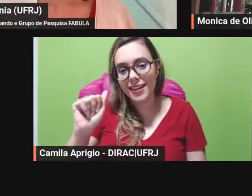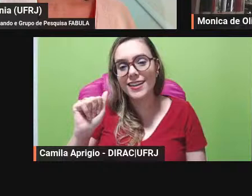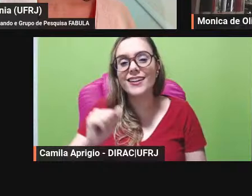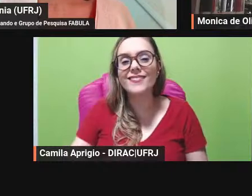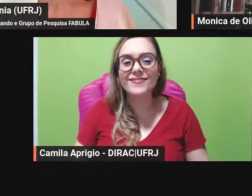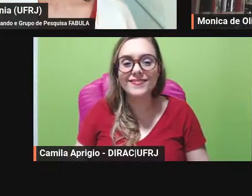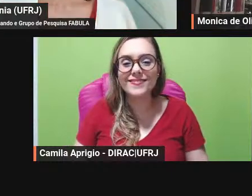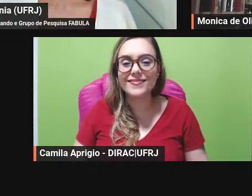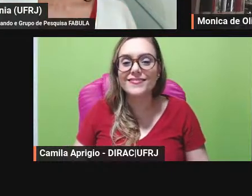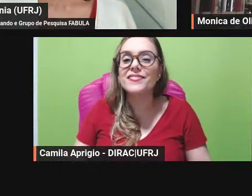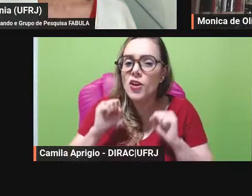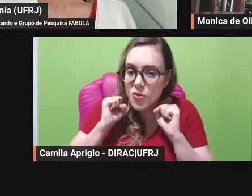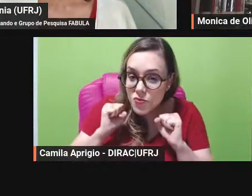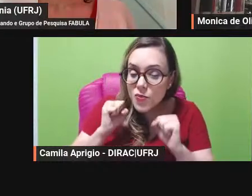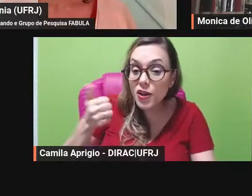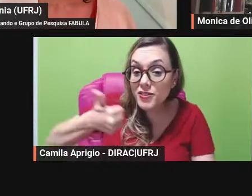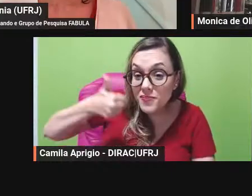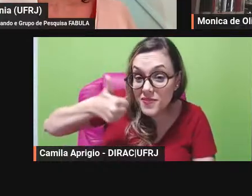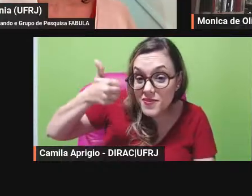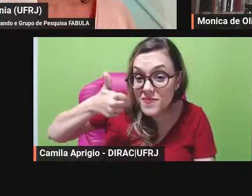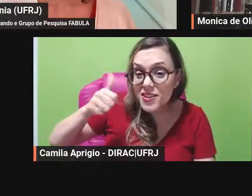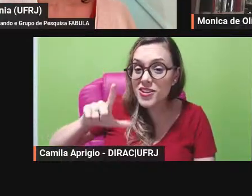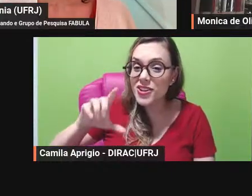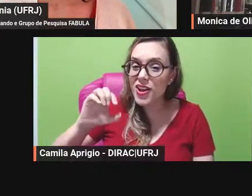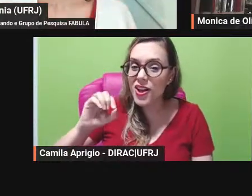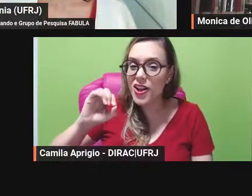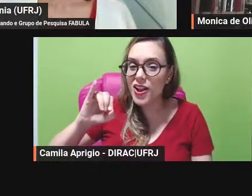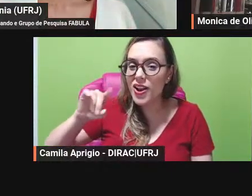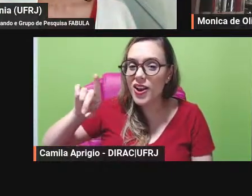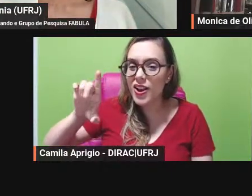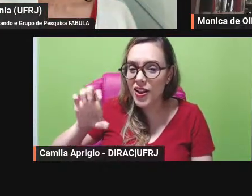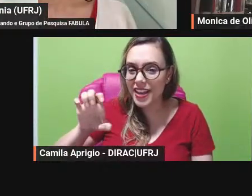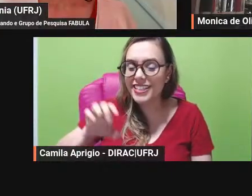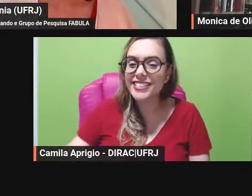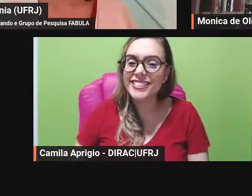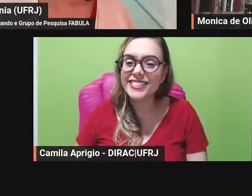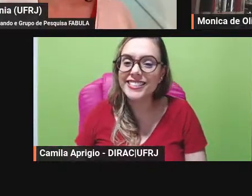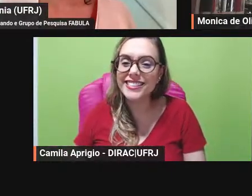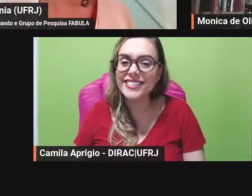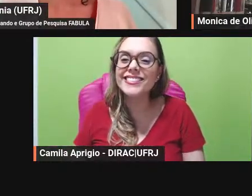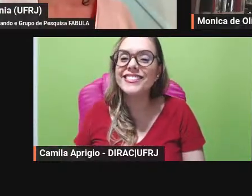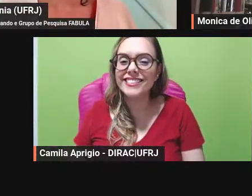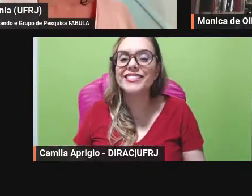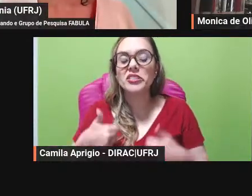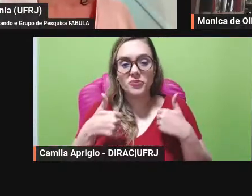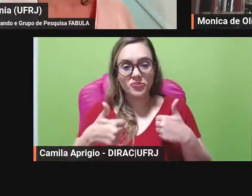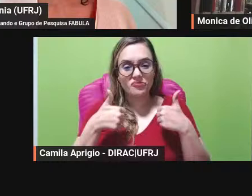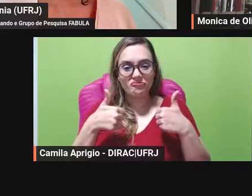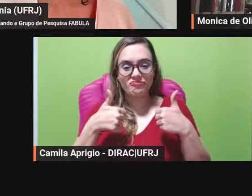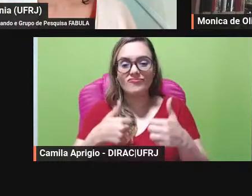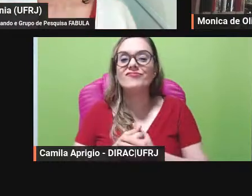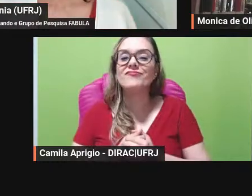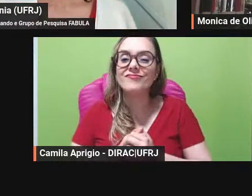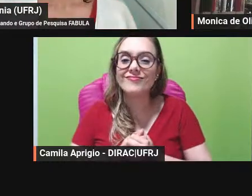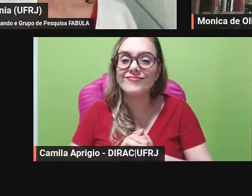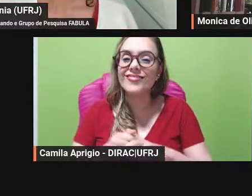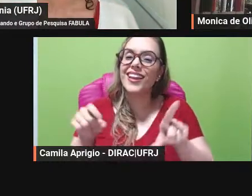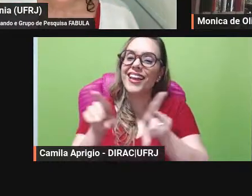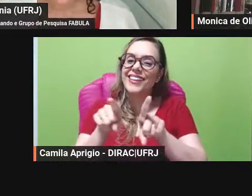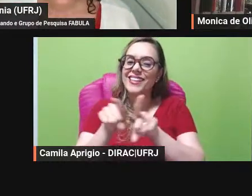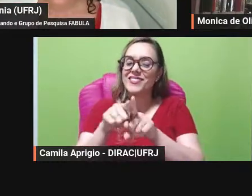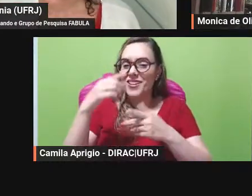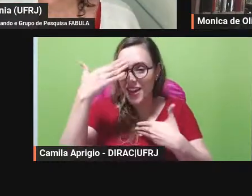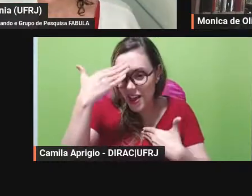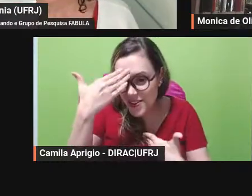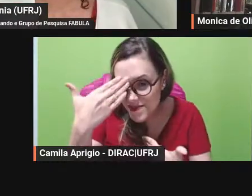você primeiro Loide pode falar pode ser depois eu falo então também quero agradecer demais